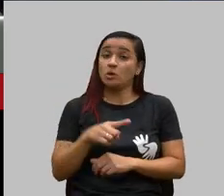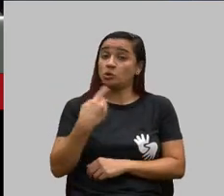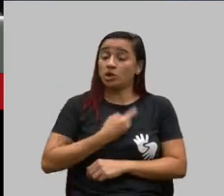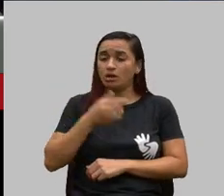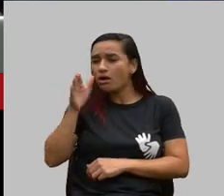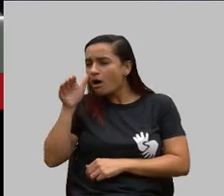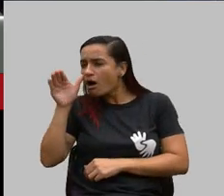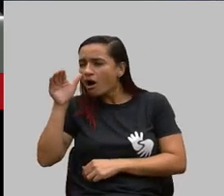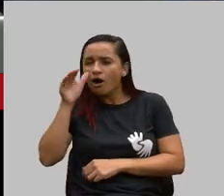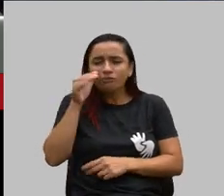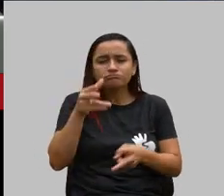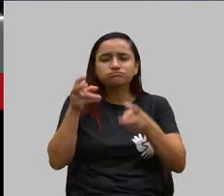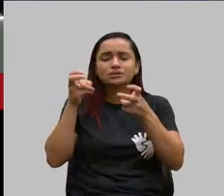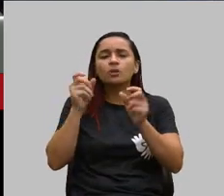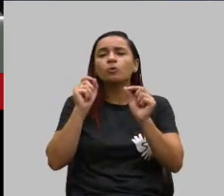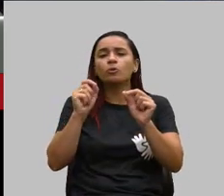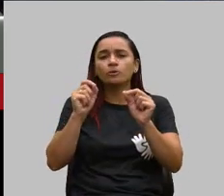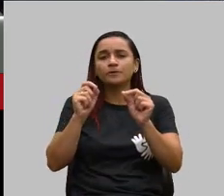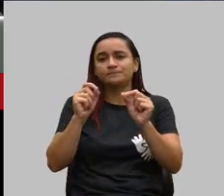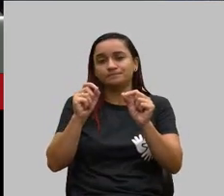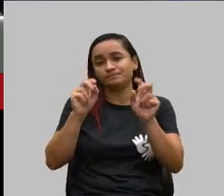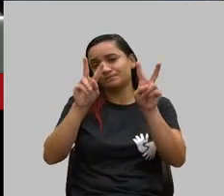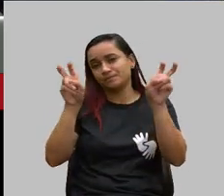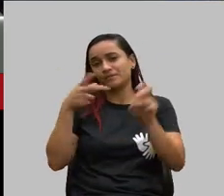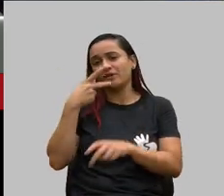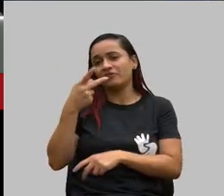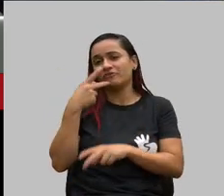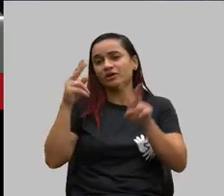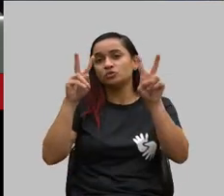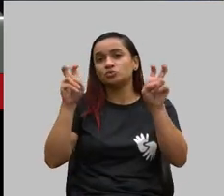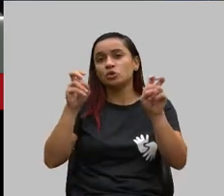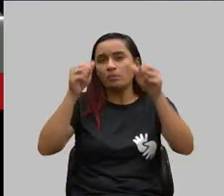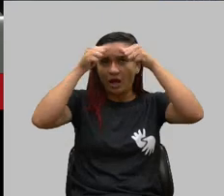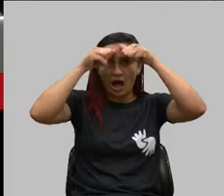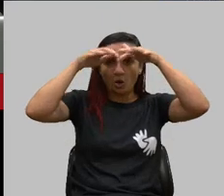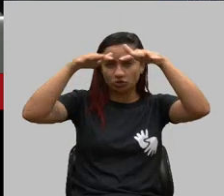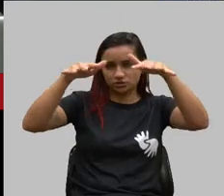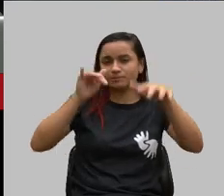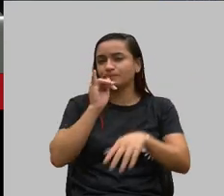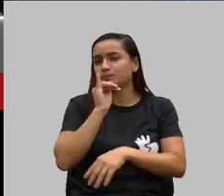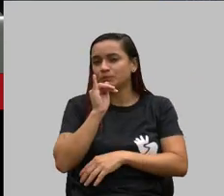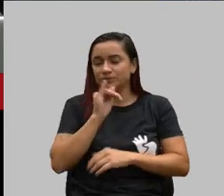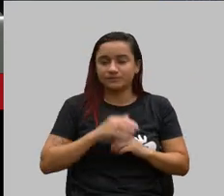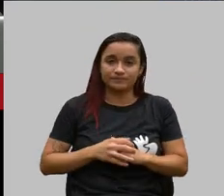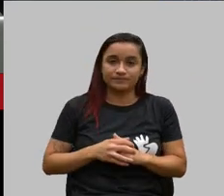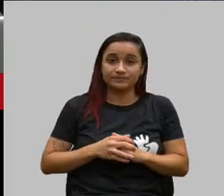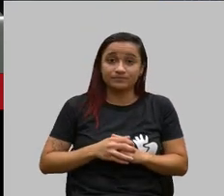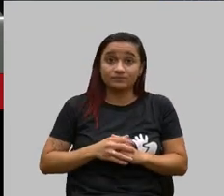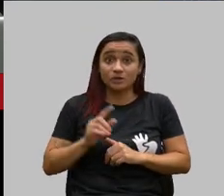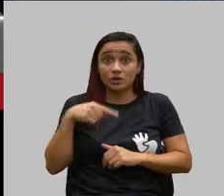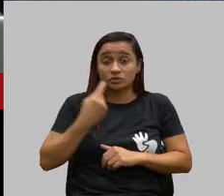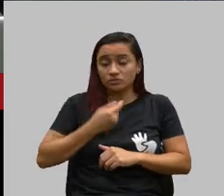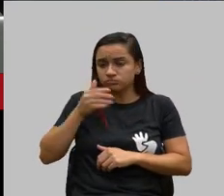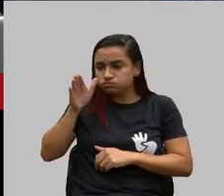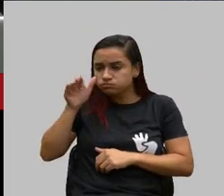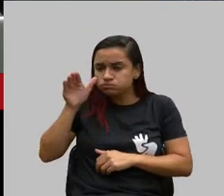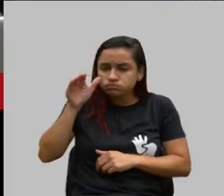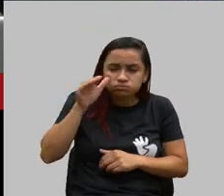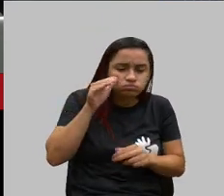quando a gente fala aqui, propriamente, sobre autistas, nós estamos assistindo que